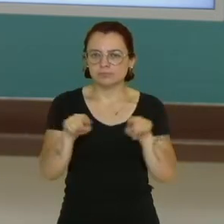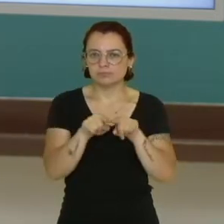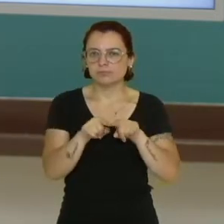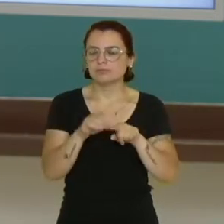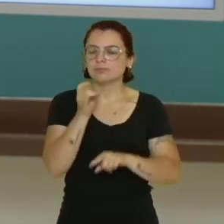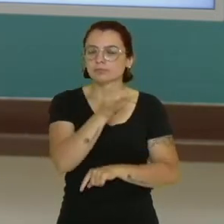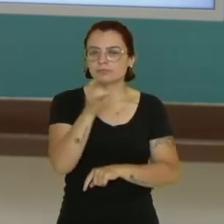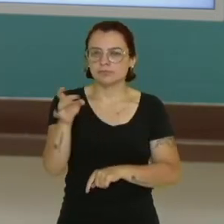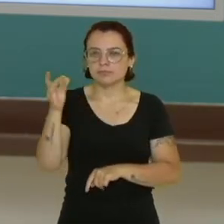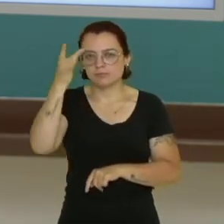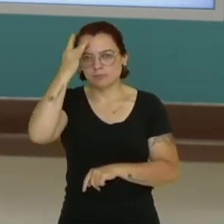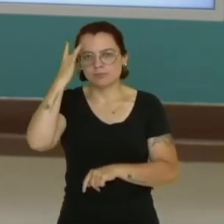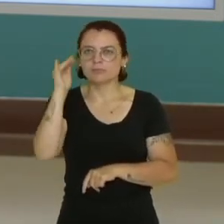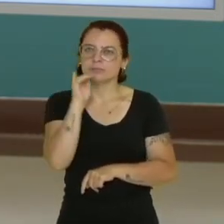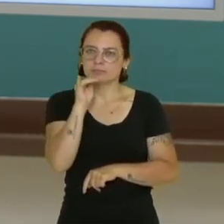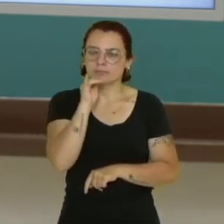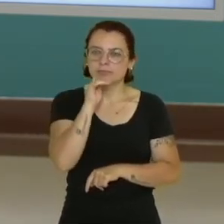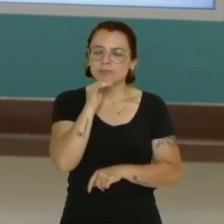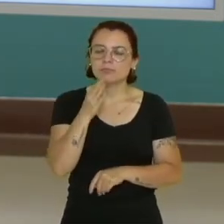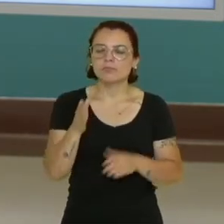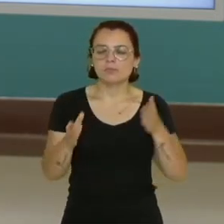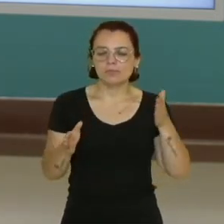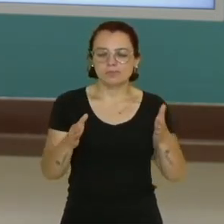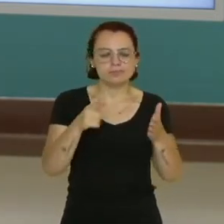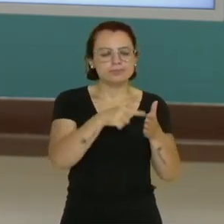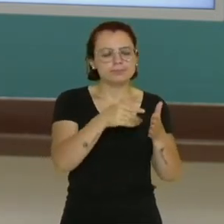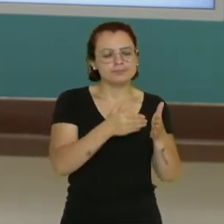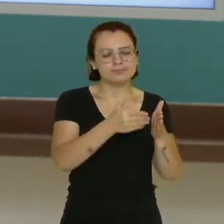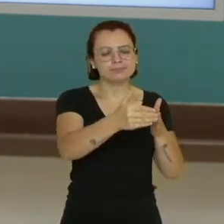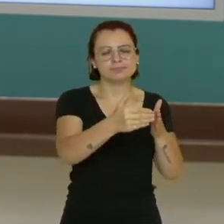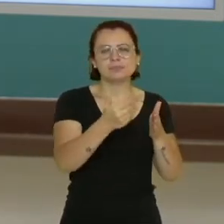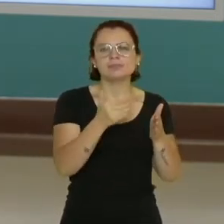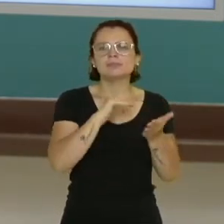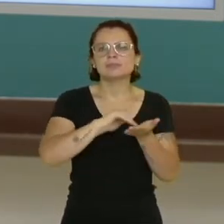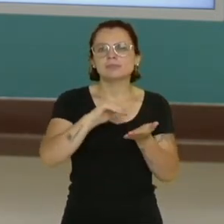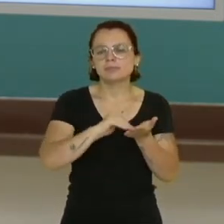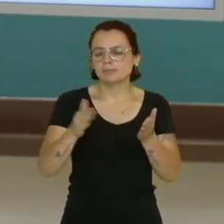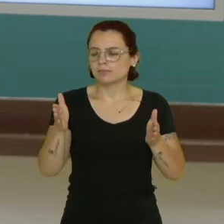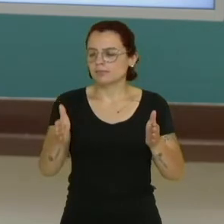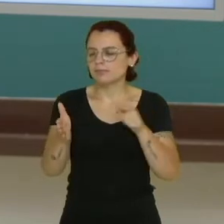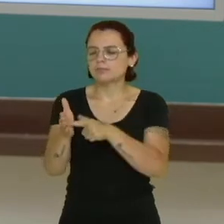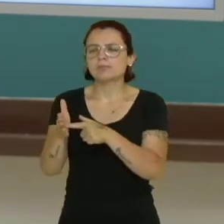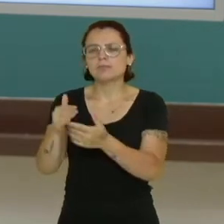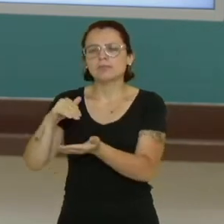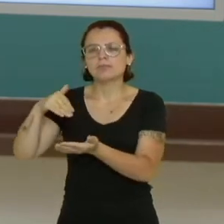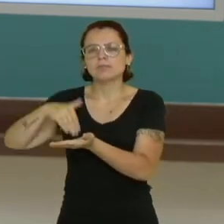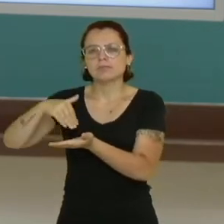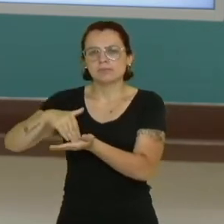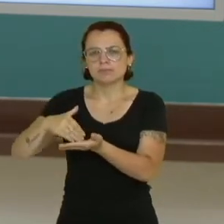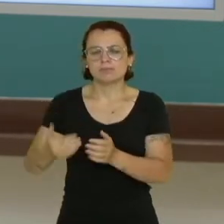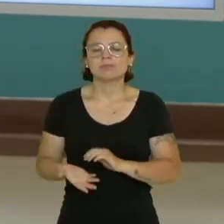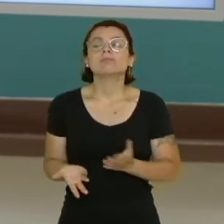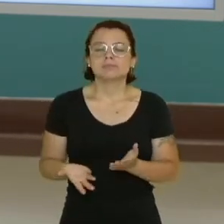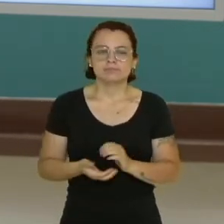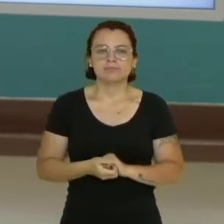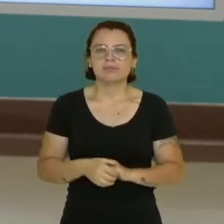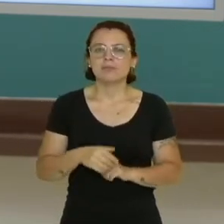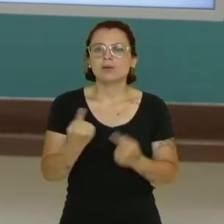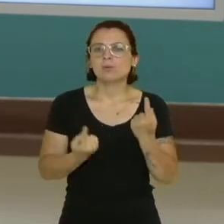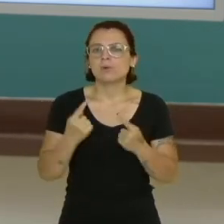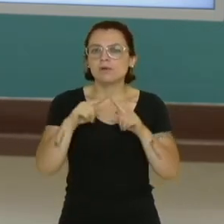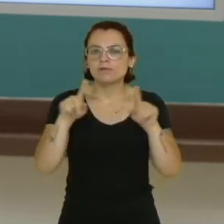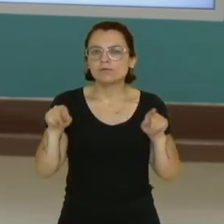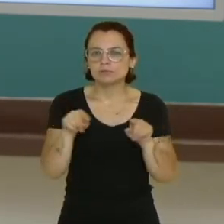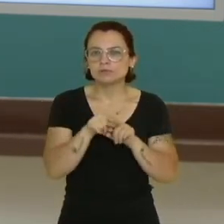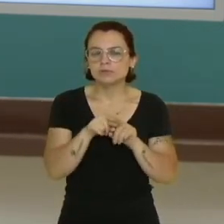horário a secretaria funciona, caso você precise emitir algum documento ou entregar algum documento. Qual é a função dos funcionários